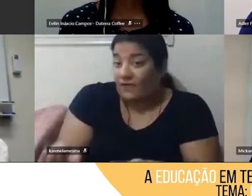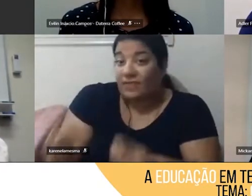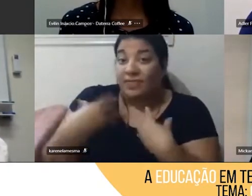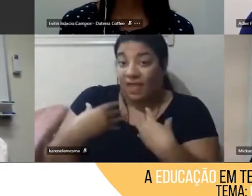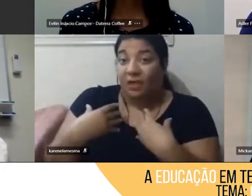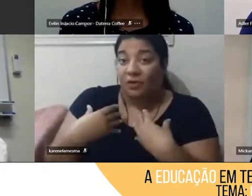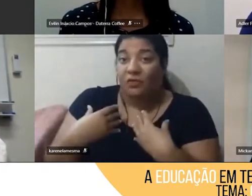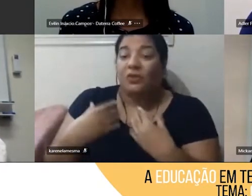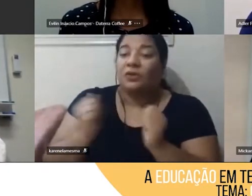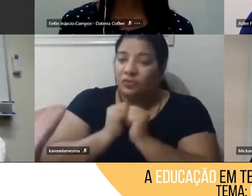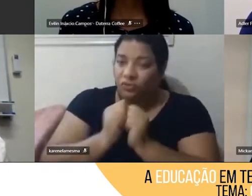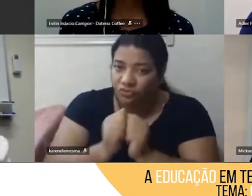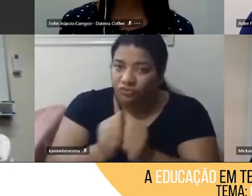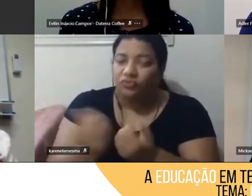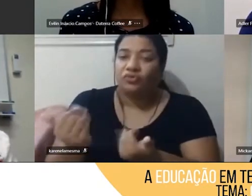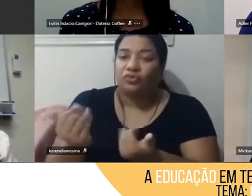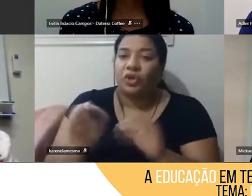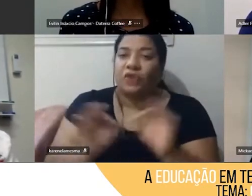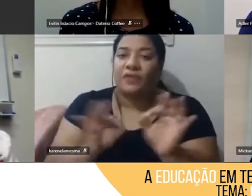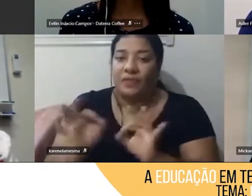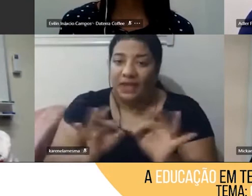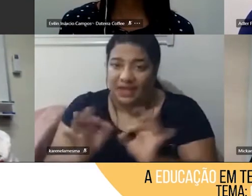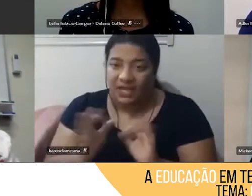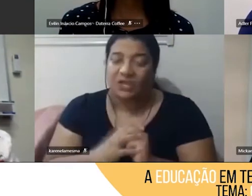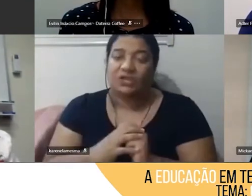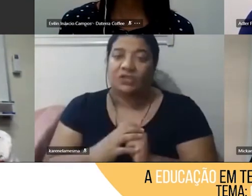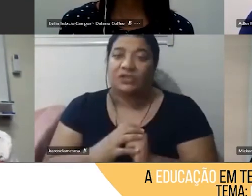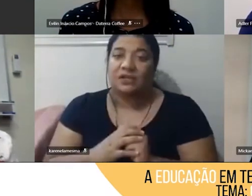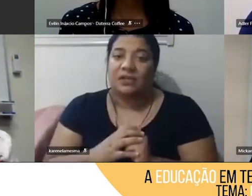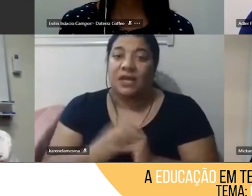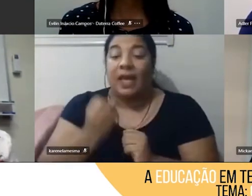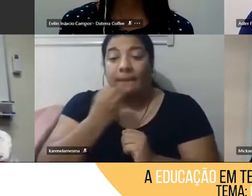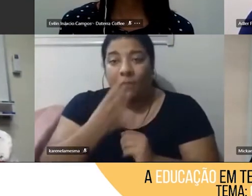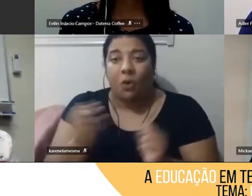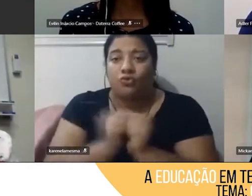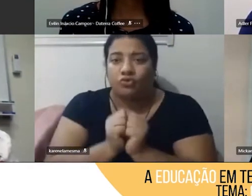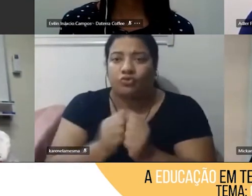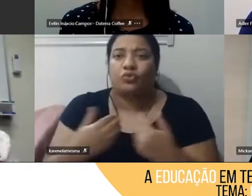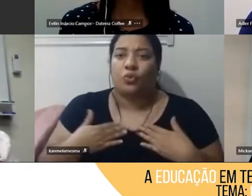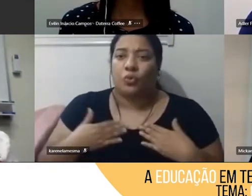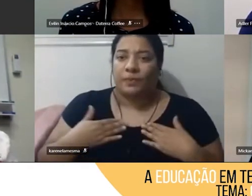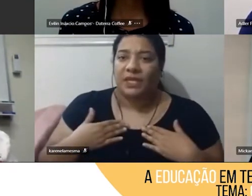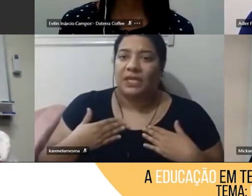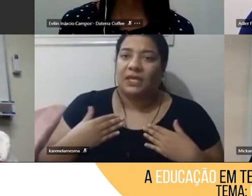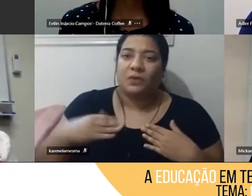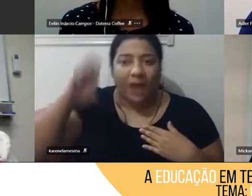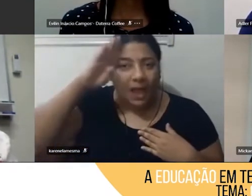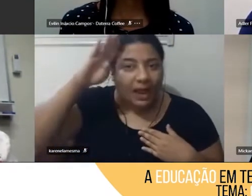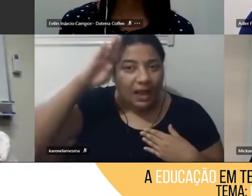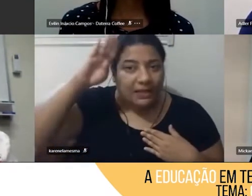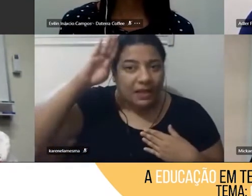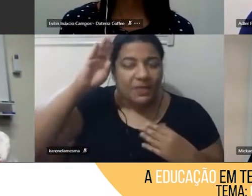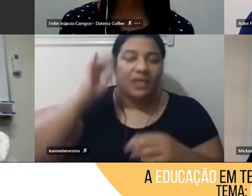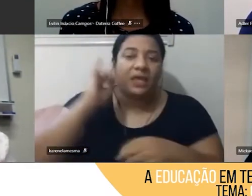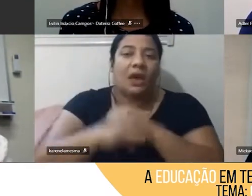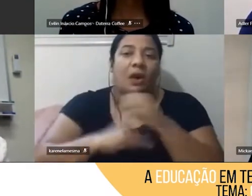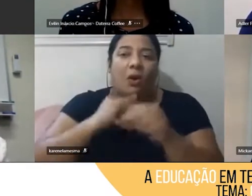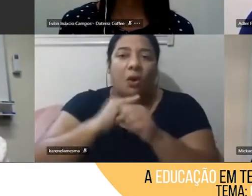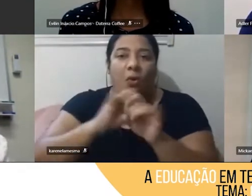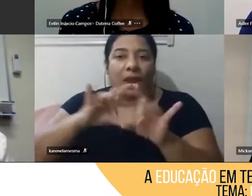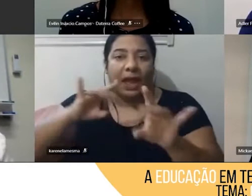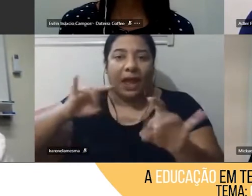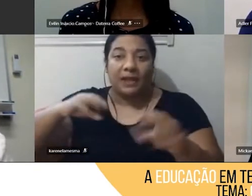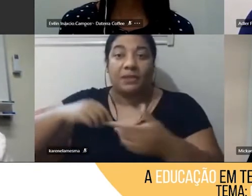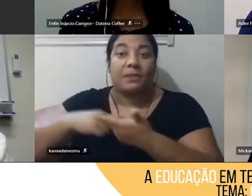planejam, e aí eles trazem junto comigo a academia online para os outros jovens que estão